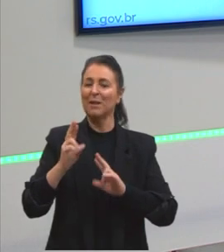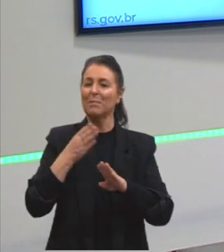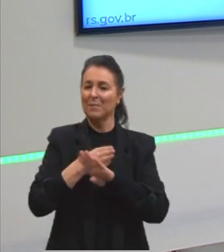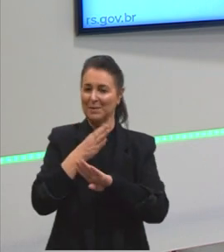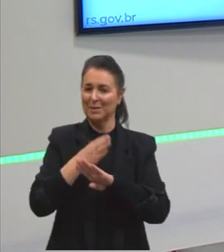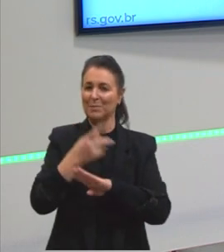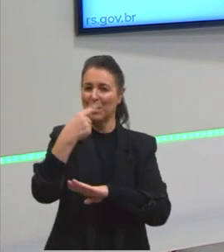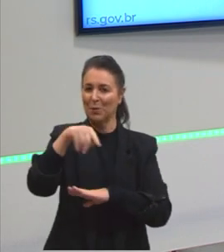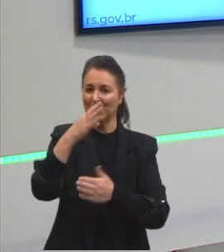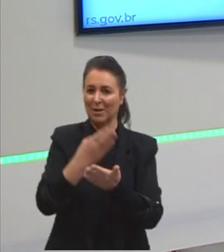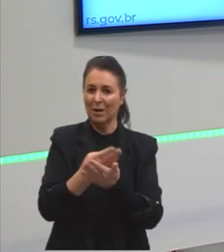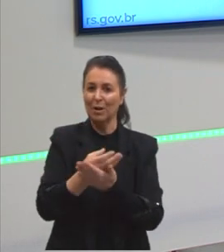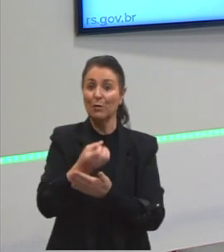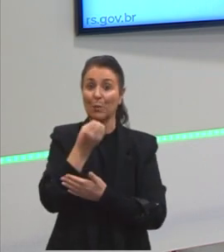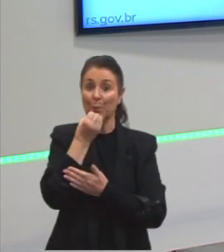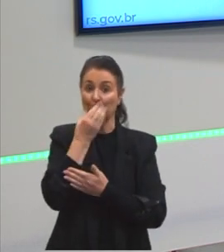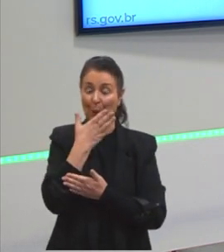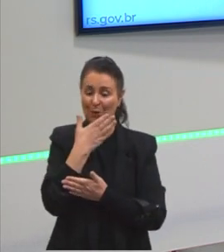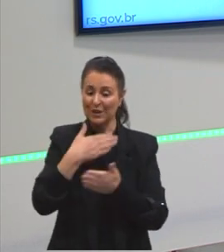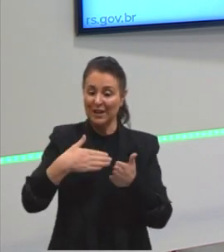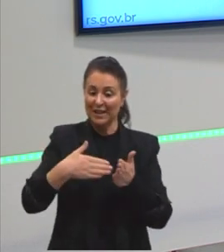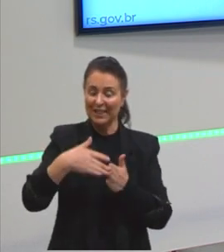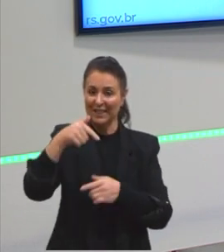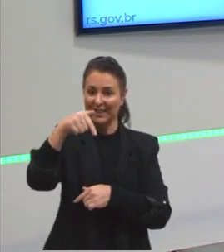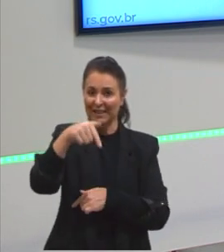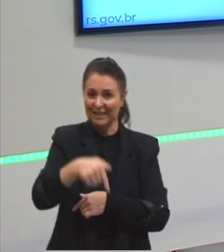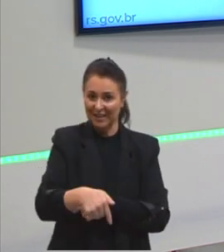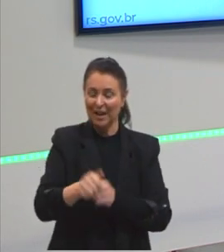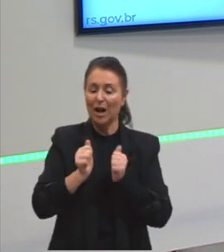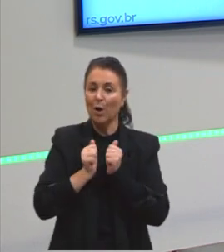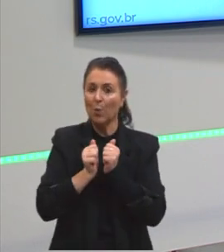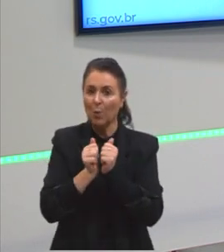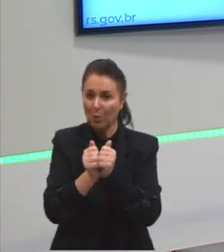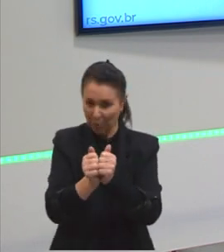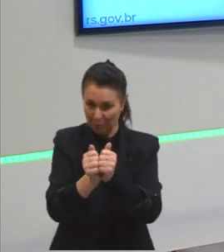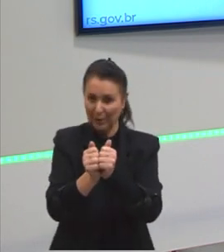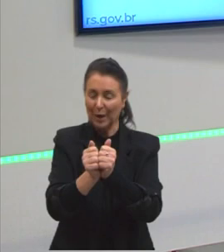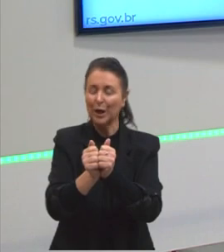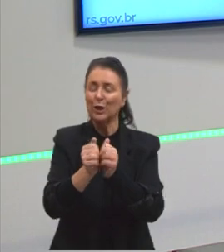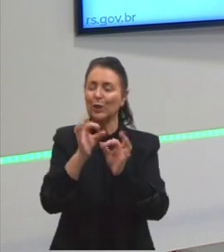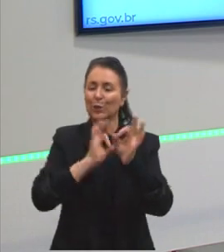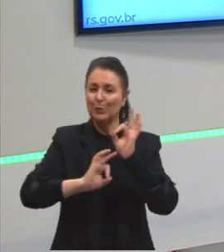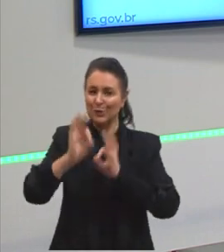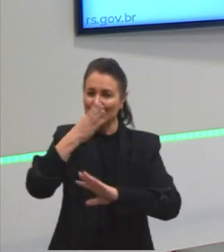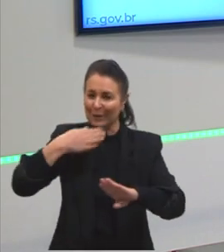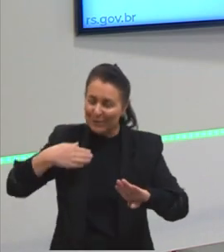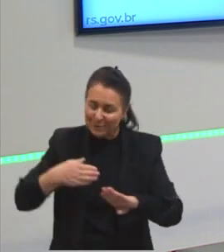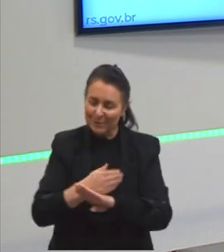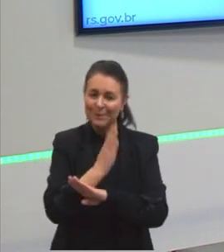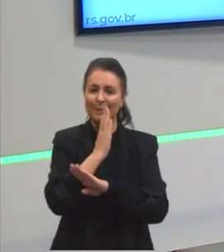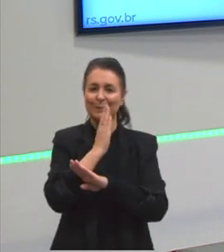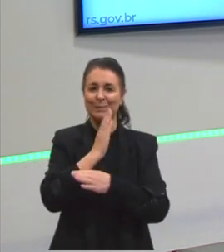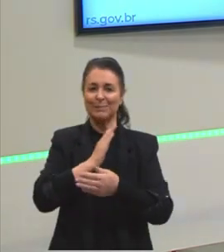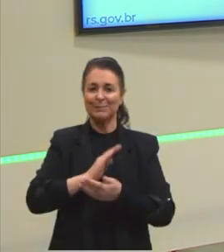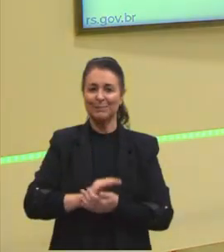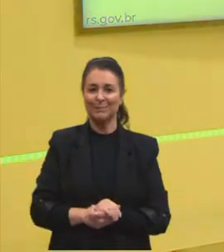aula. Foi muito bom chegar até aqui com vocês. Acompanhem o resto do projeto e partiu passar.